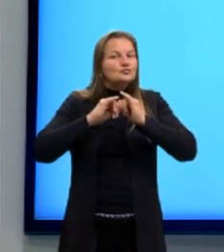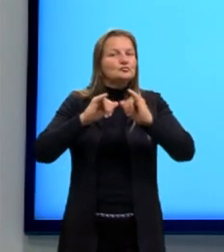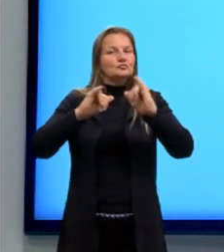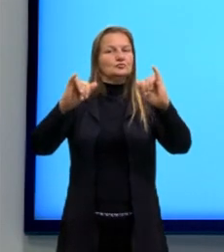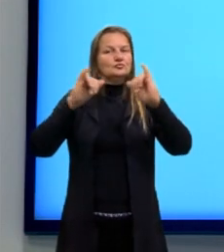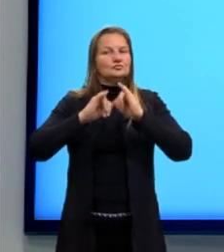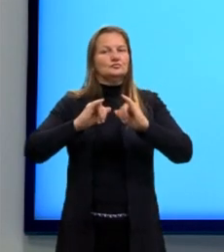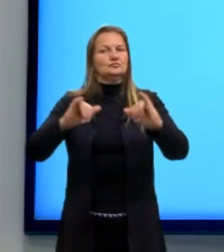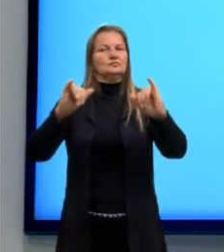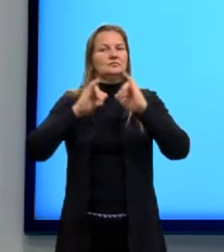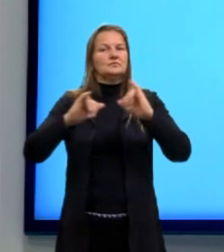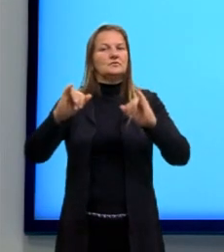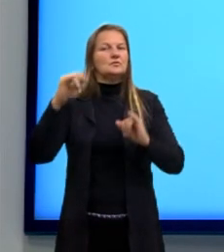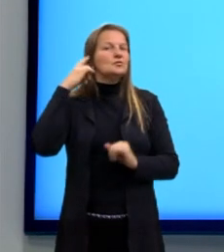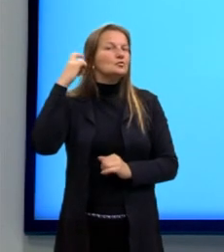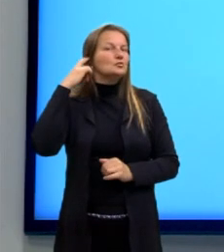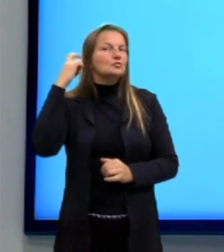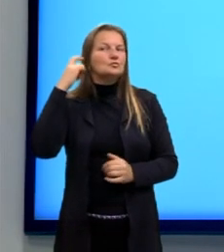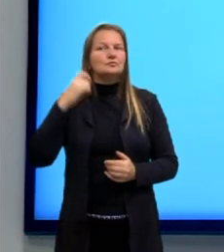som.